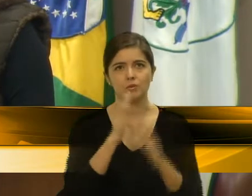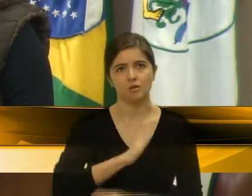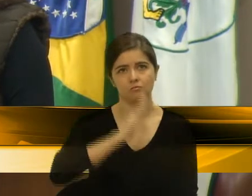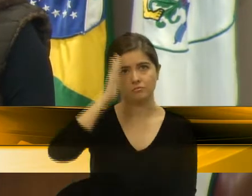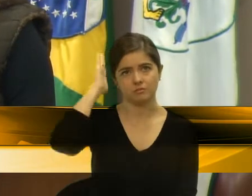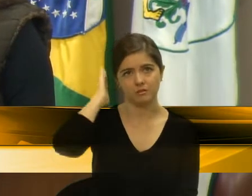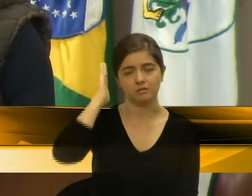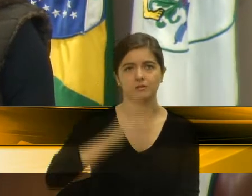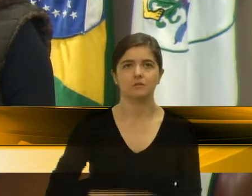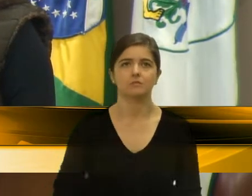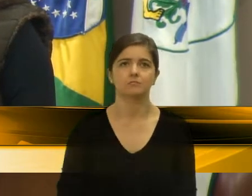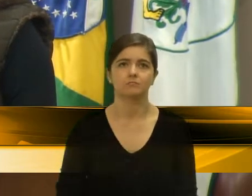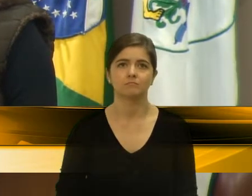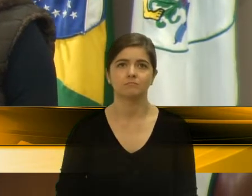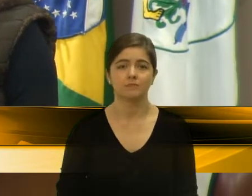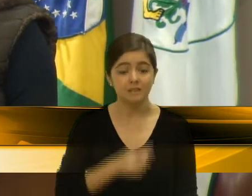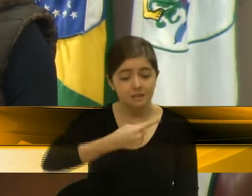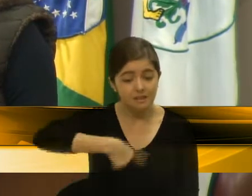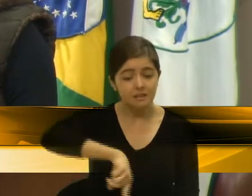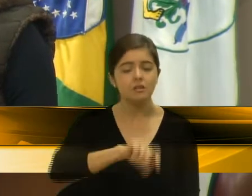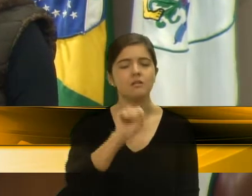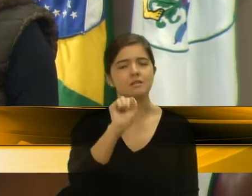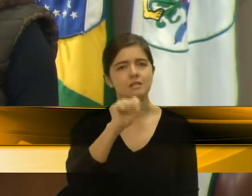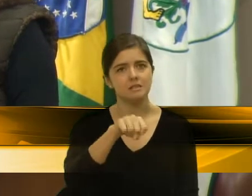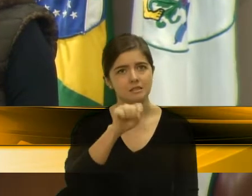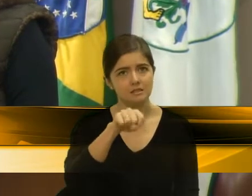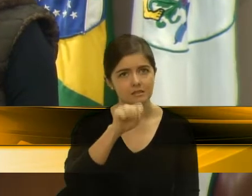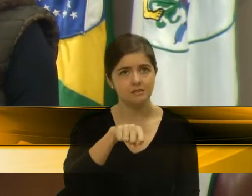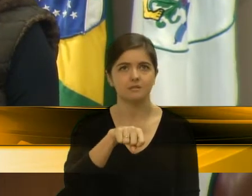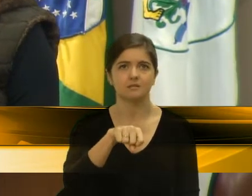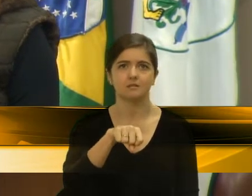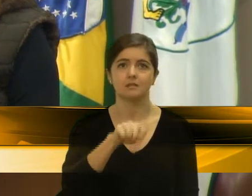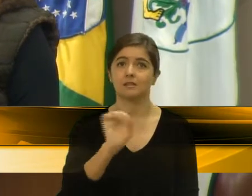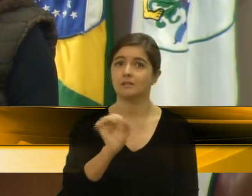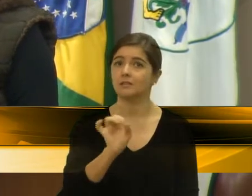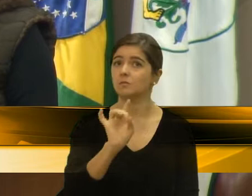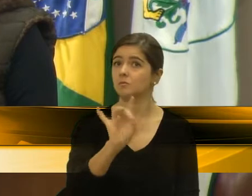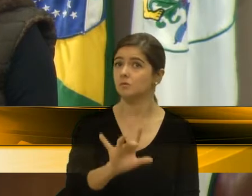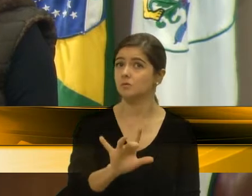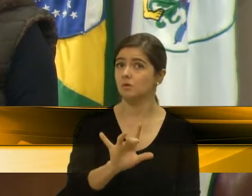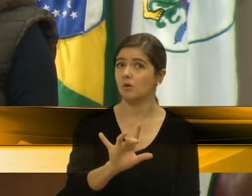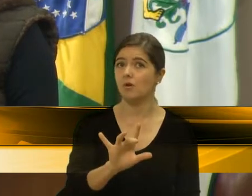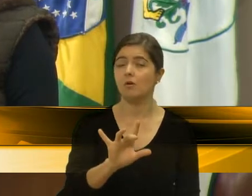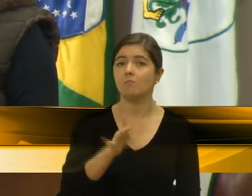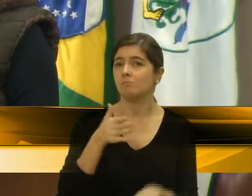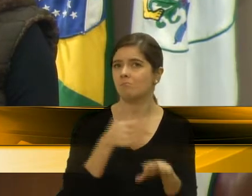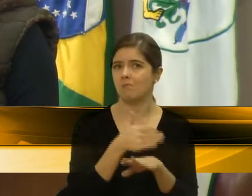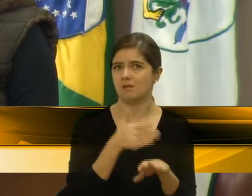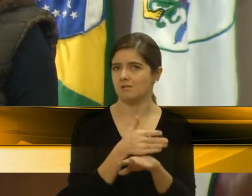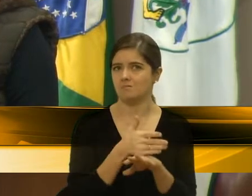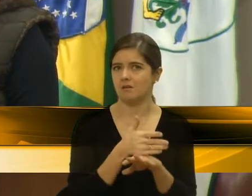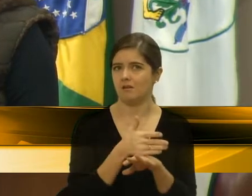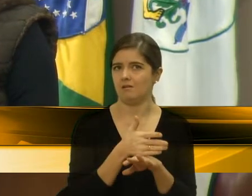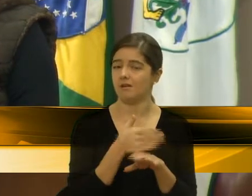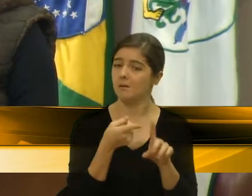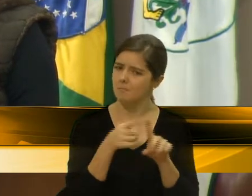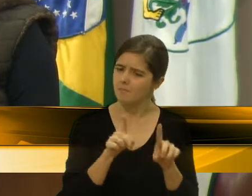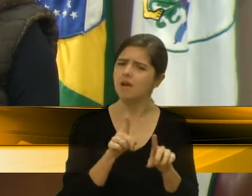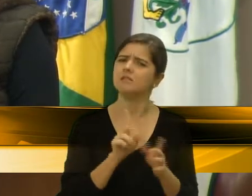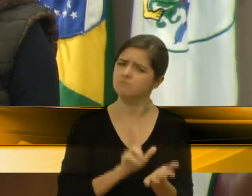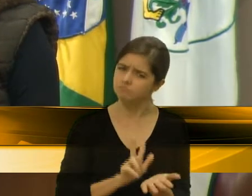prefeito. E que nós estejamos, sim, não apenas como coadjuvantes, mas participando de forma